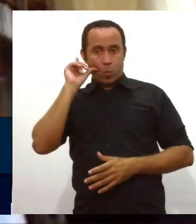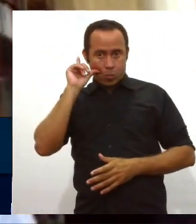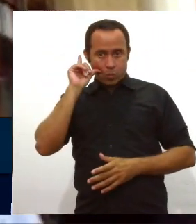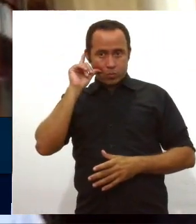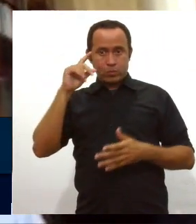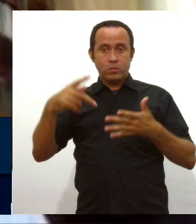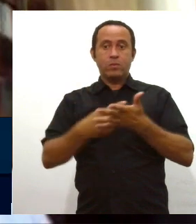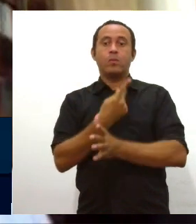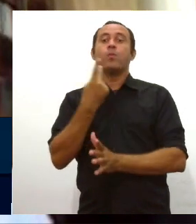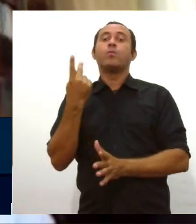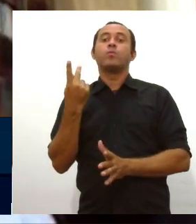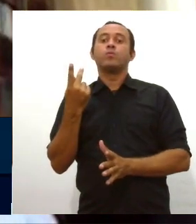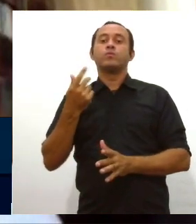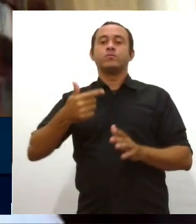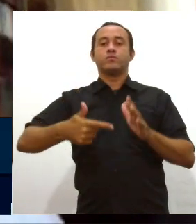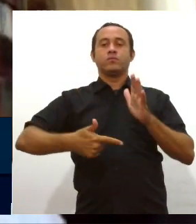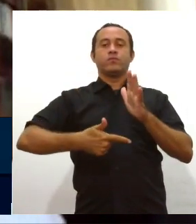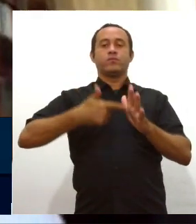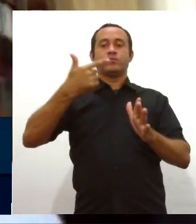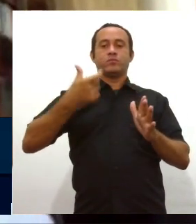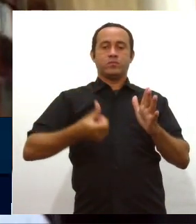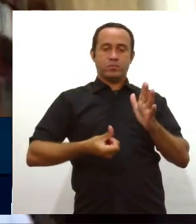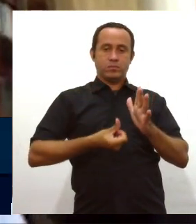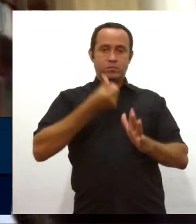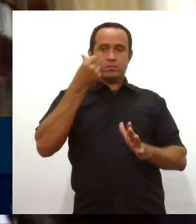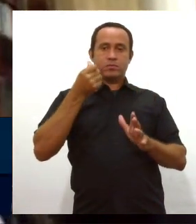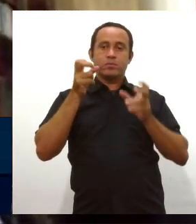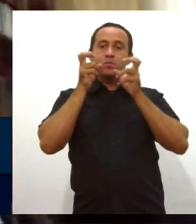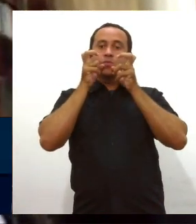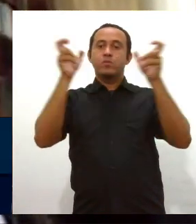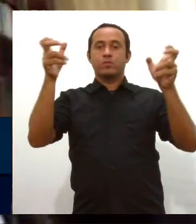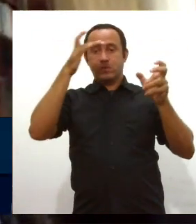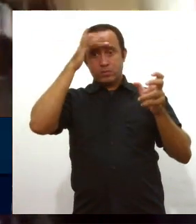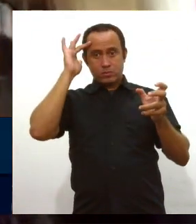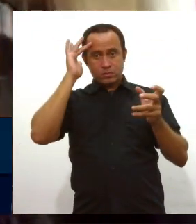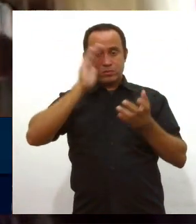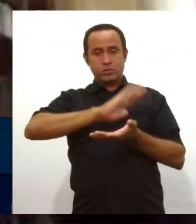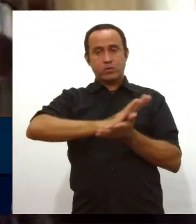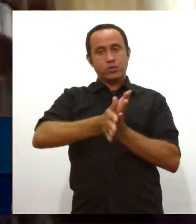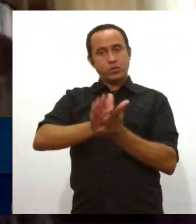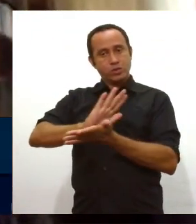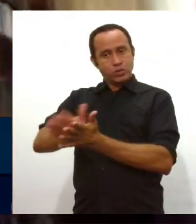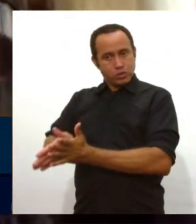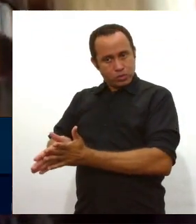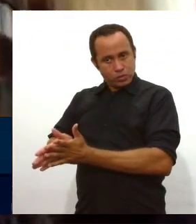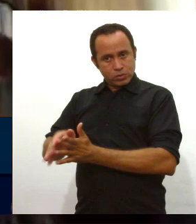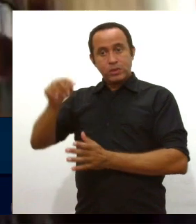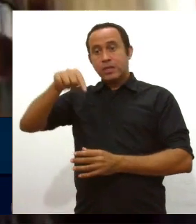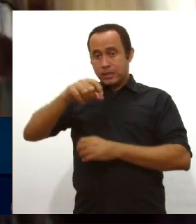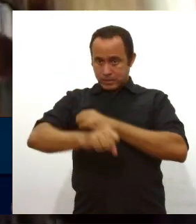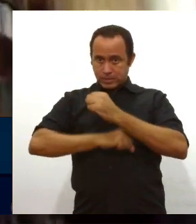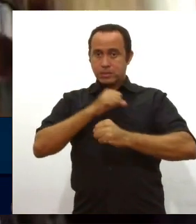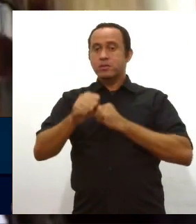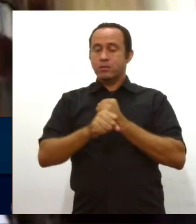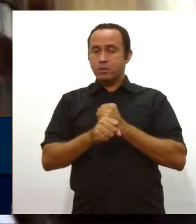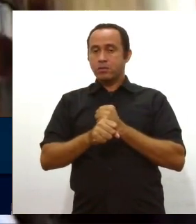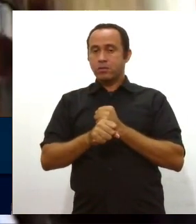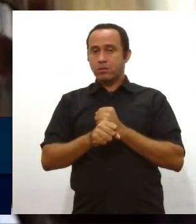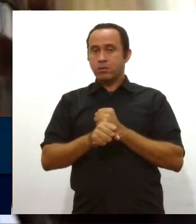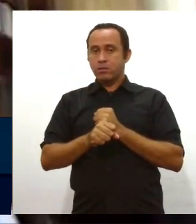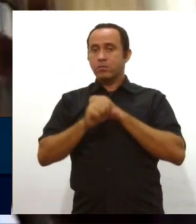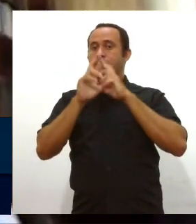ocorreu a 26ª edição do Grito dos Excluídos. Este ano, o Grito dos Excluídos, que foi